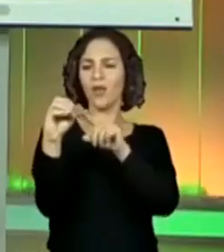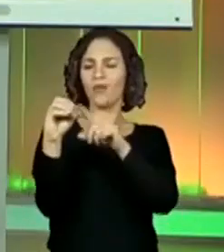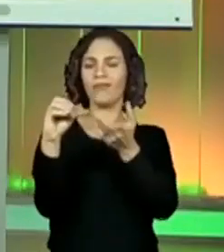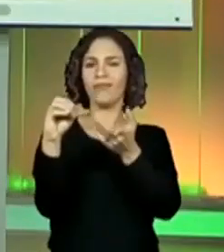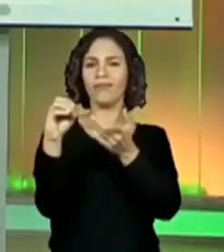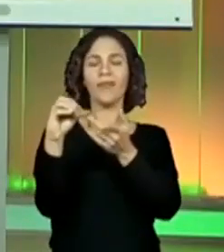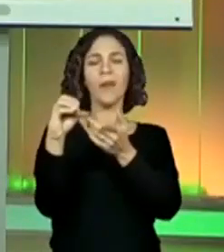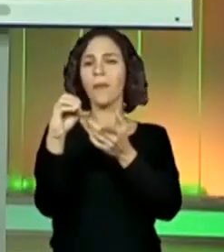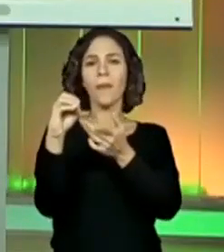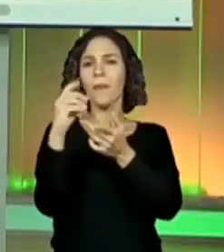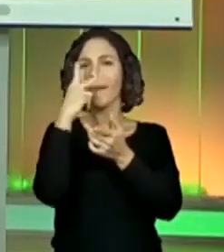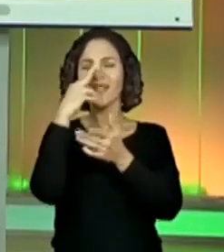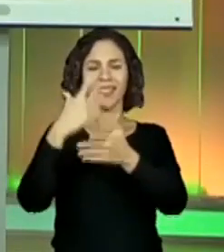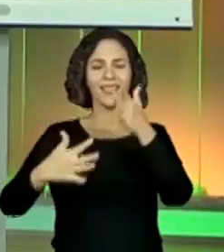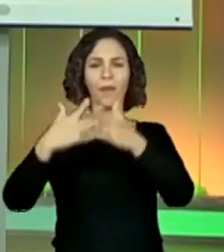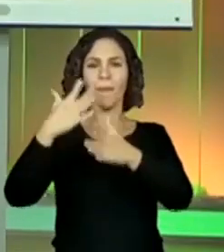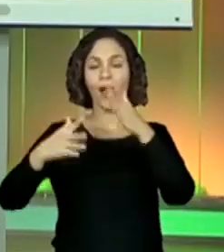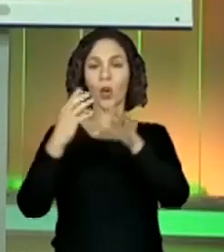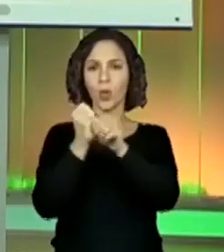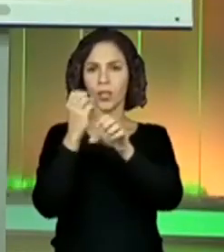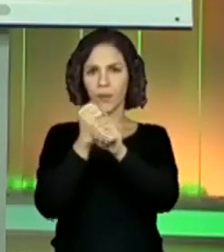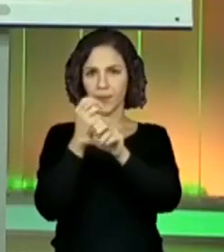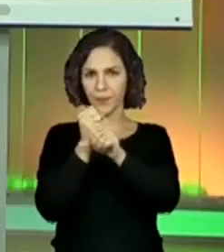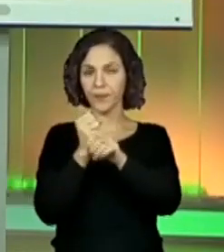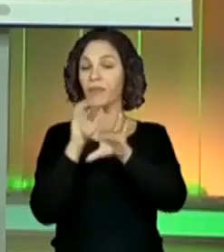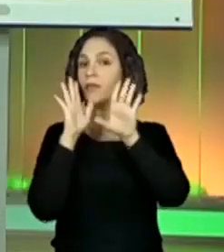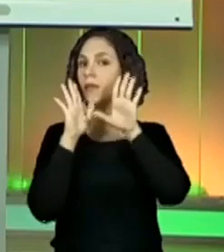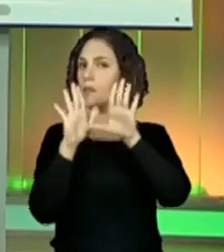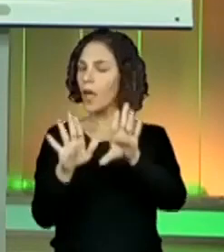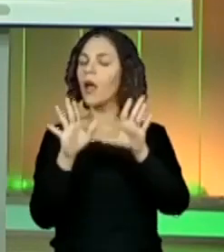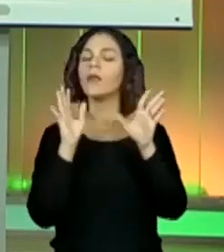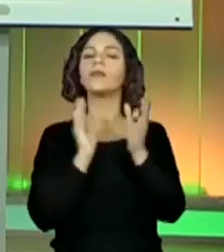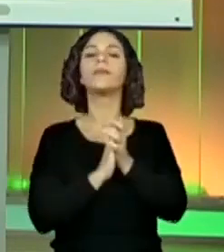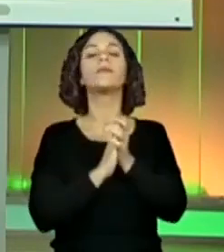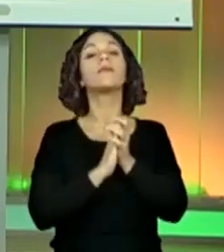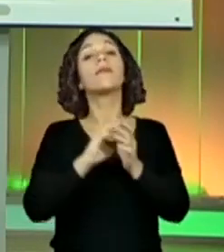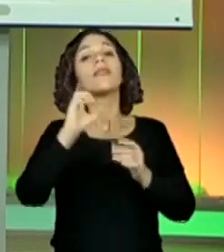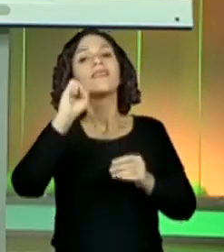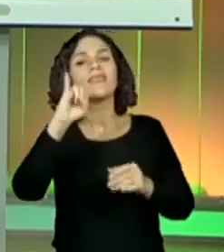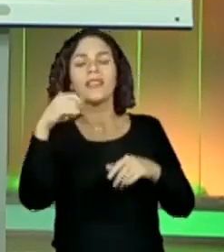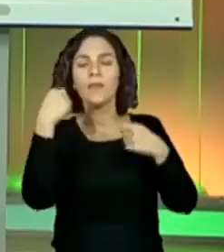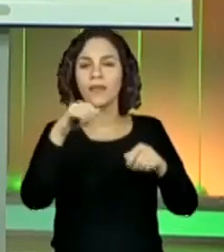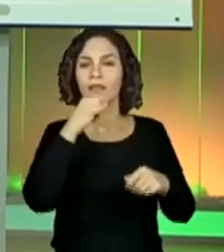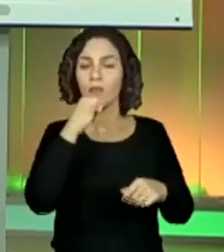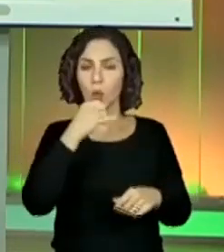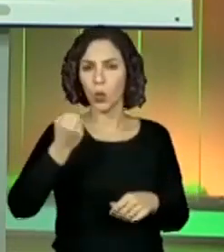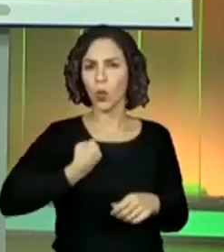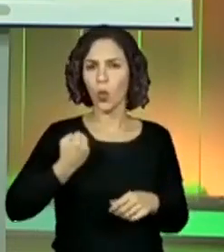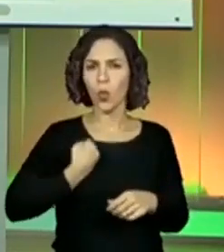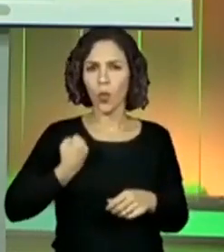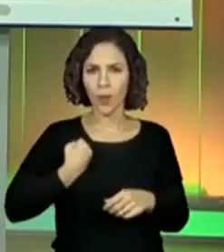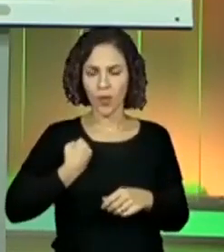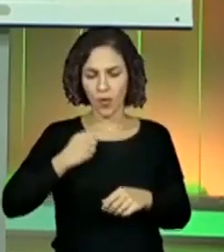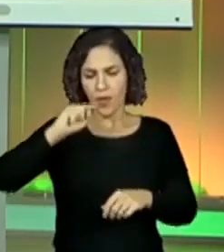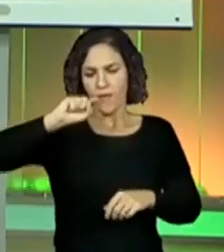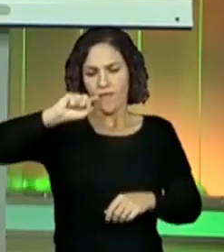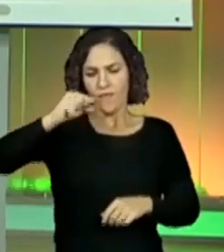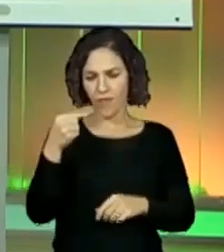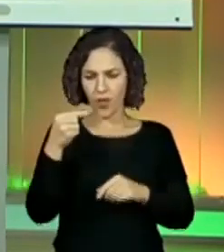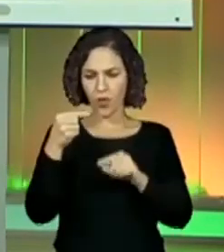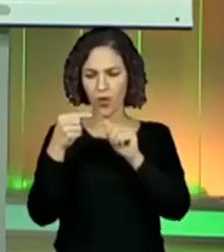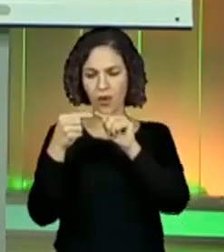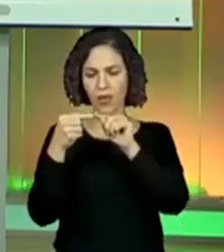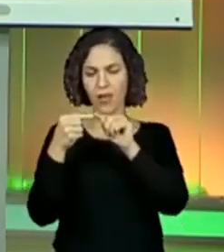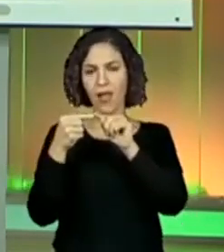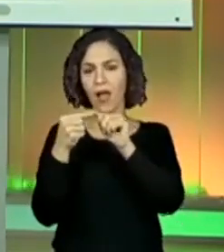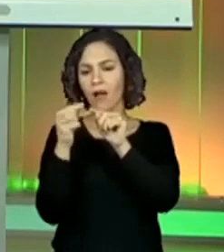atrapalhar a sua continha, tá bom? Mas se por um acaso você tivesse que digitar um número que tivesse números depois da vírgula, aí você